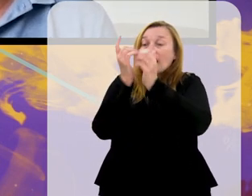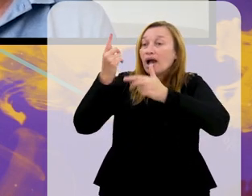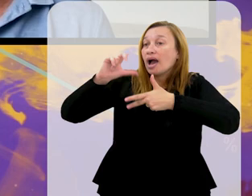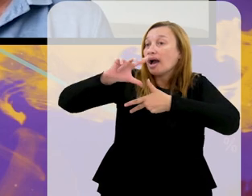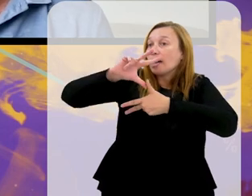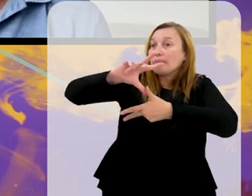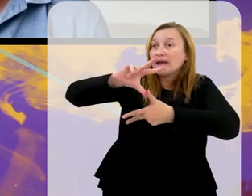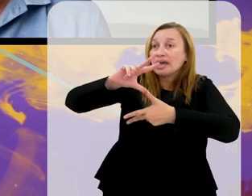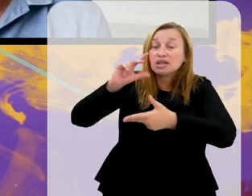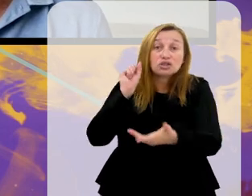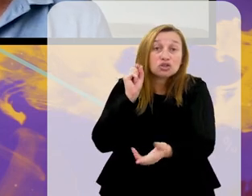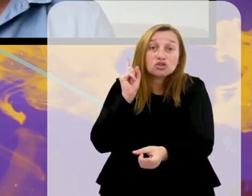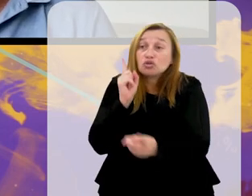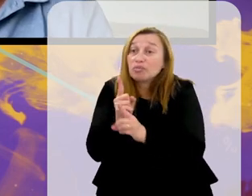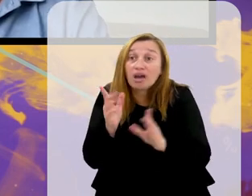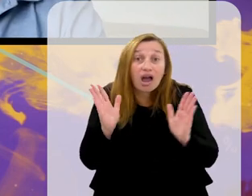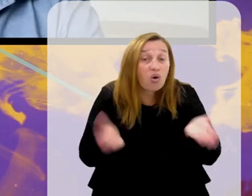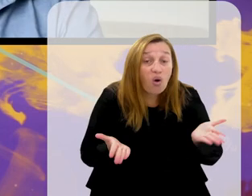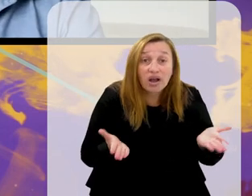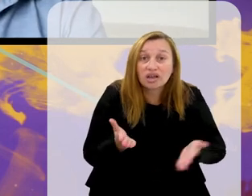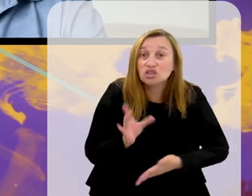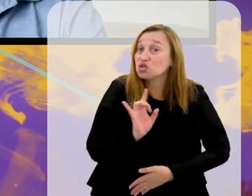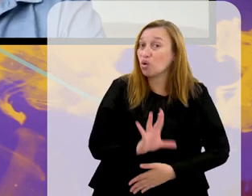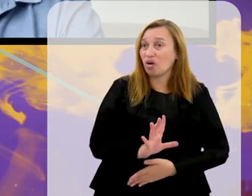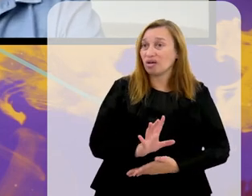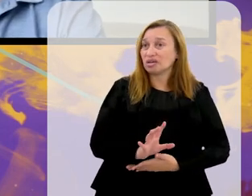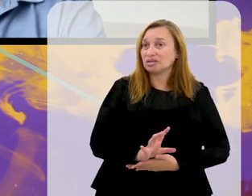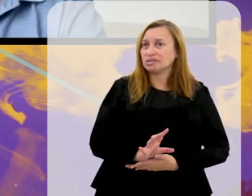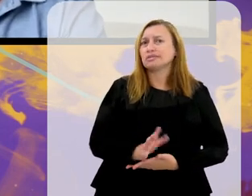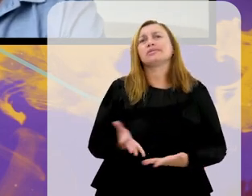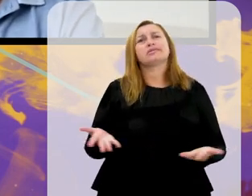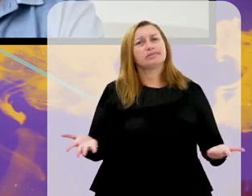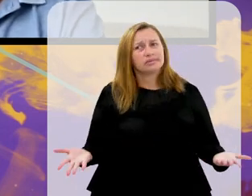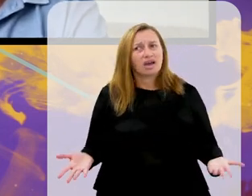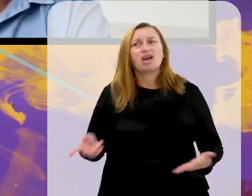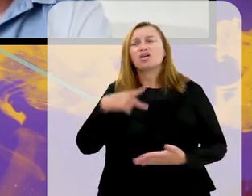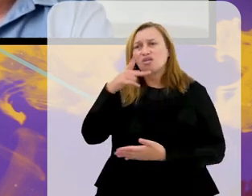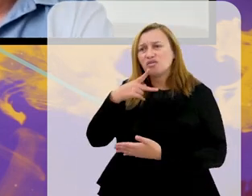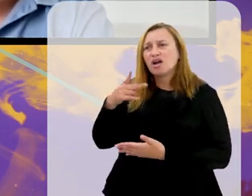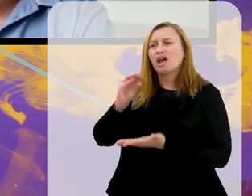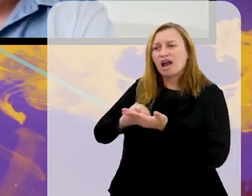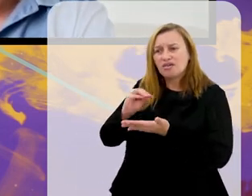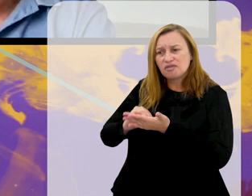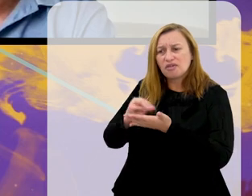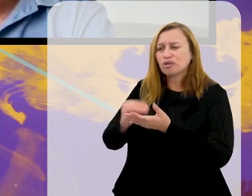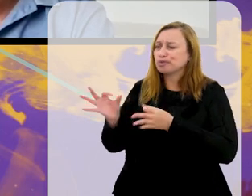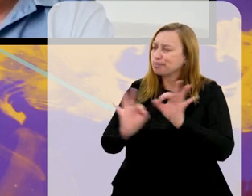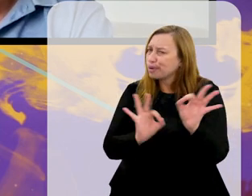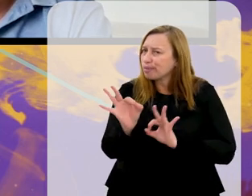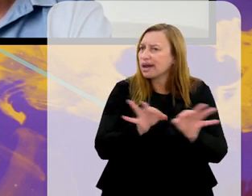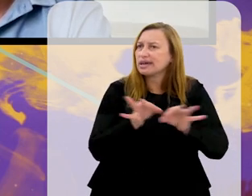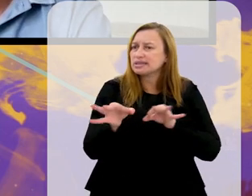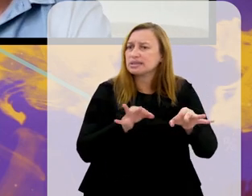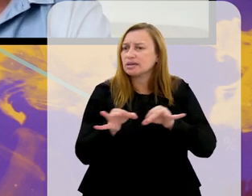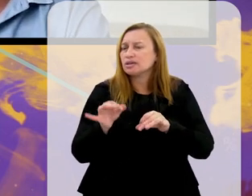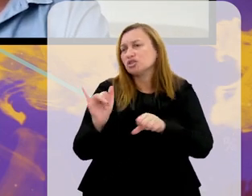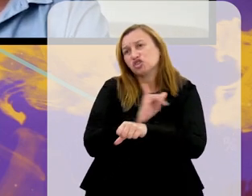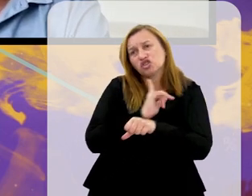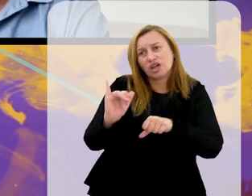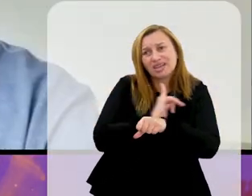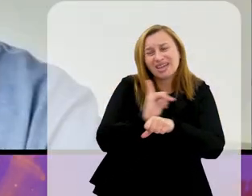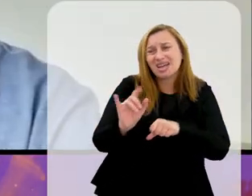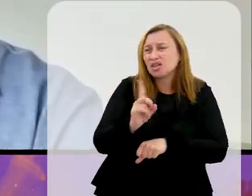o campeonato. Mas descobriram isso agora? Só agora. Isso é eu falo sobre a falta de planejamento. A gente não pensa